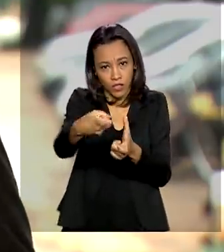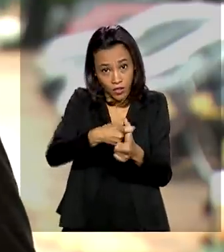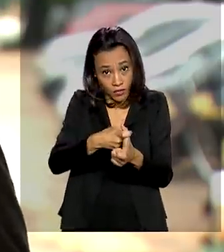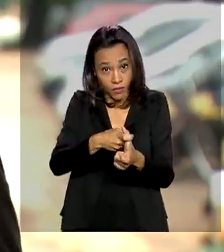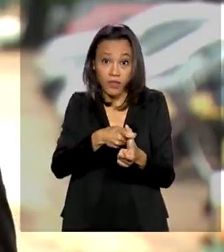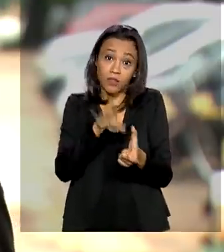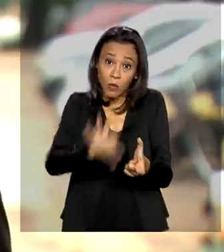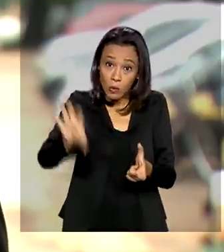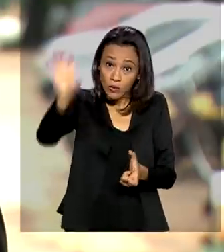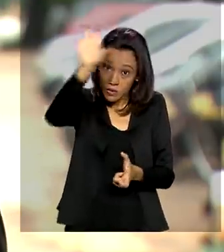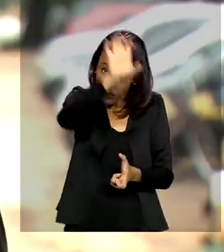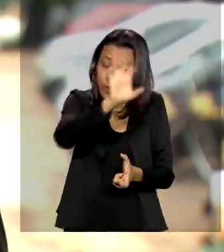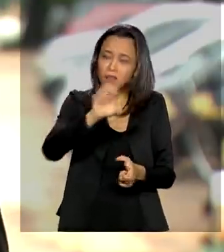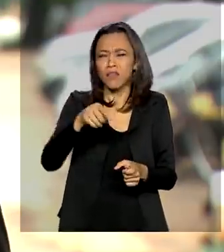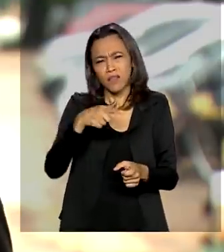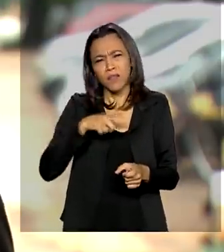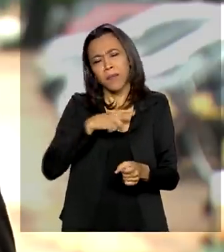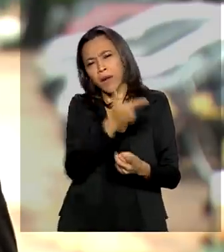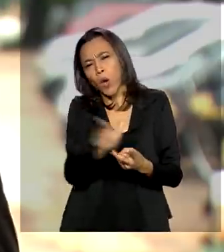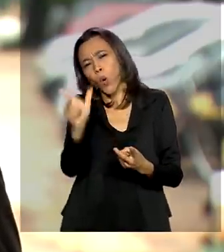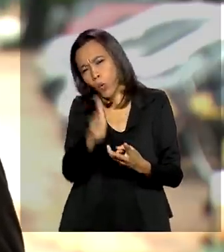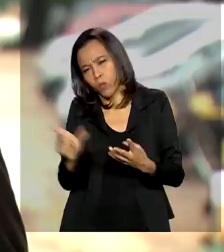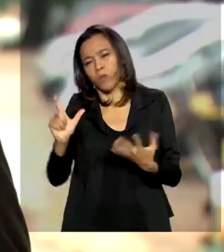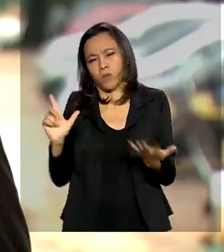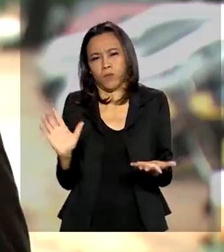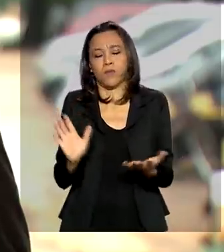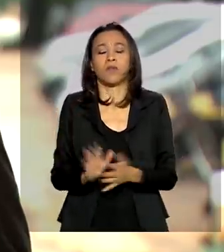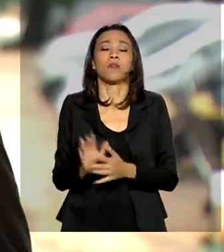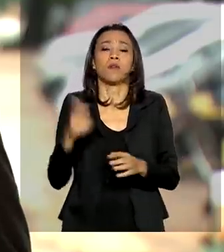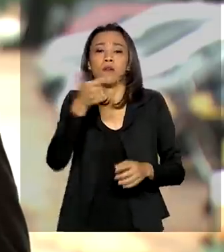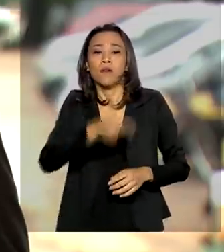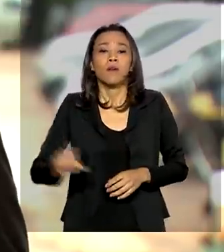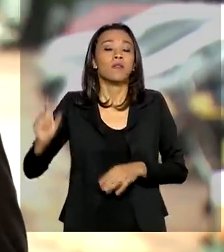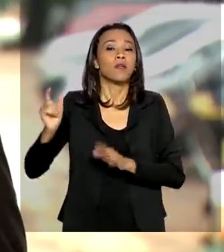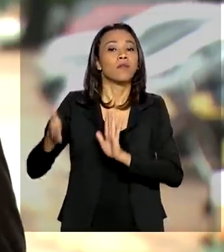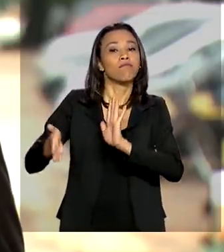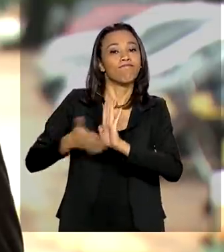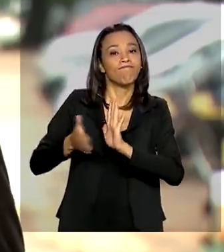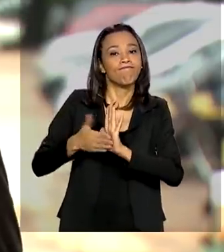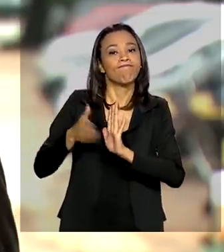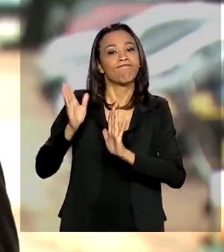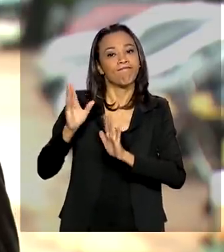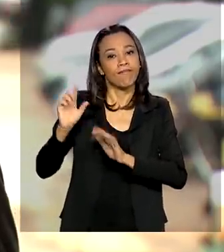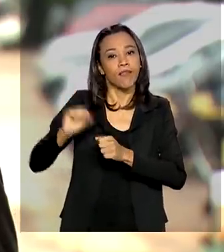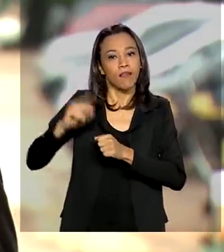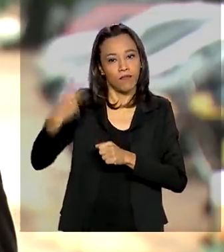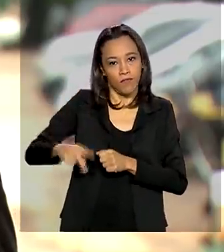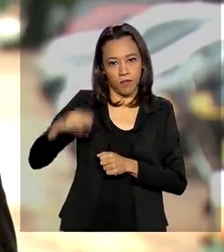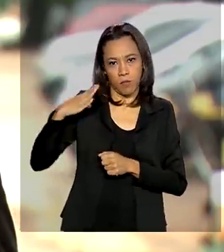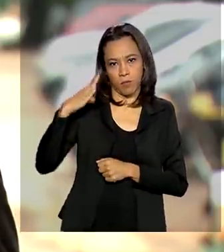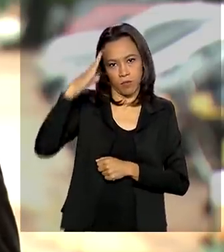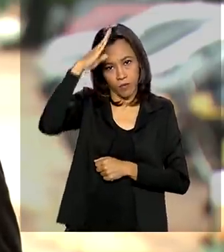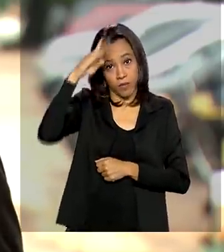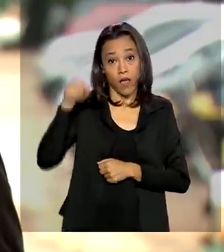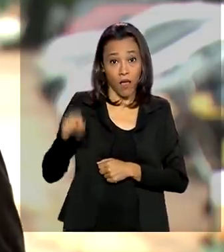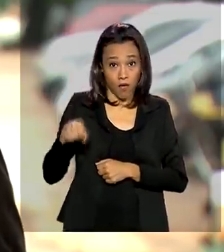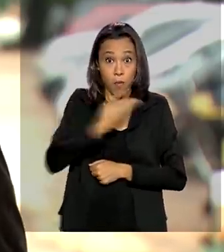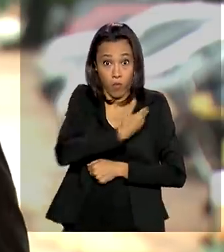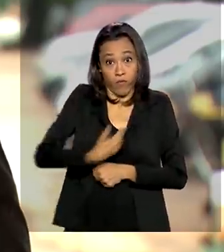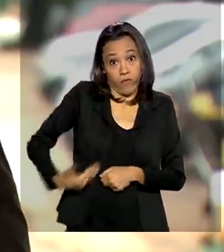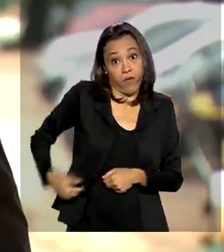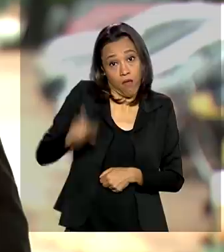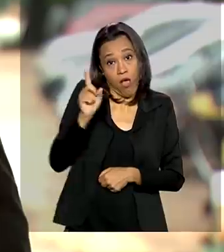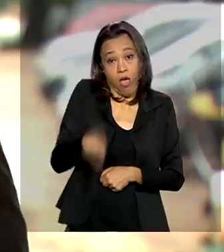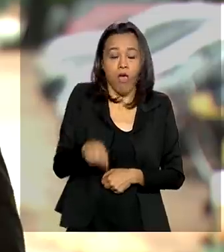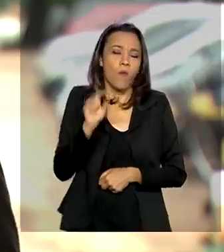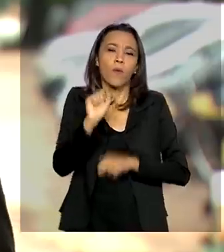União e também para novas operações de crédito. Outra medida adotada pelo governo é a suspensão temporária dos prazos previstos na lei